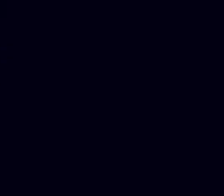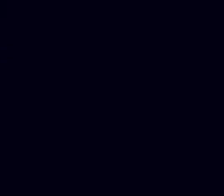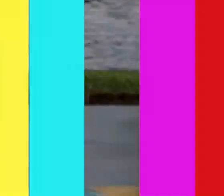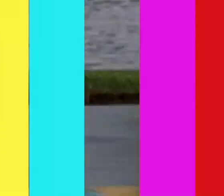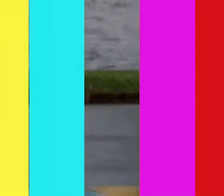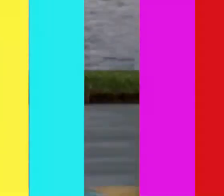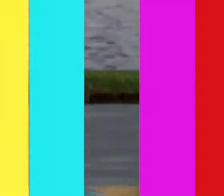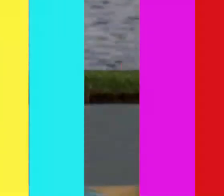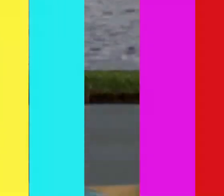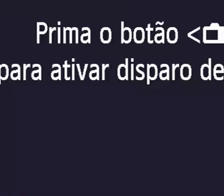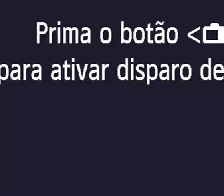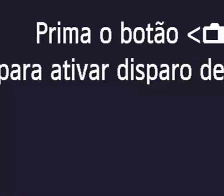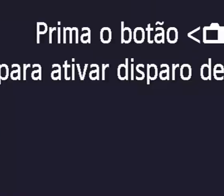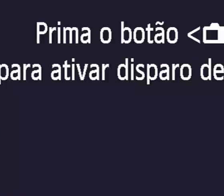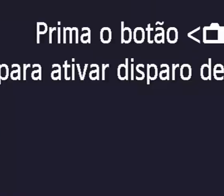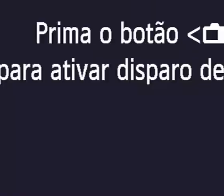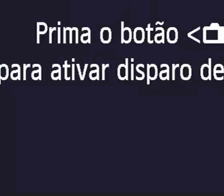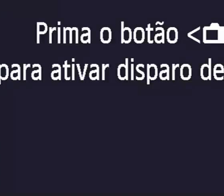facilita.